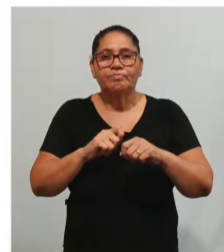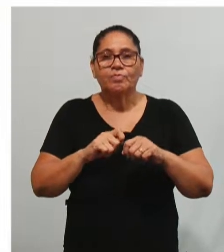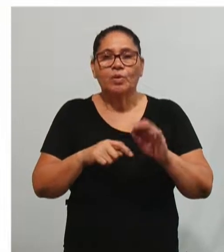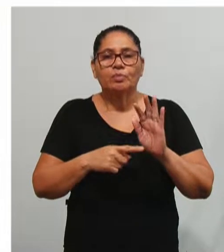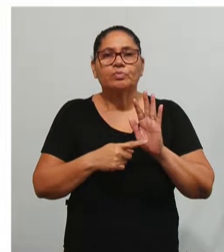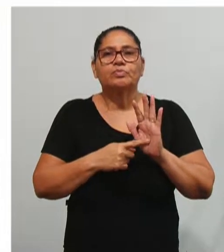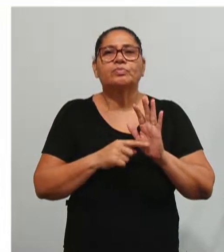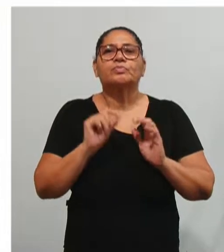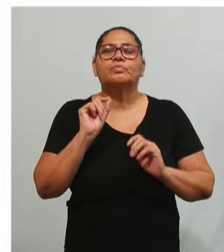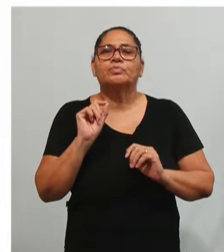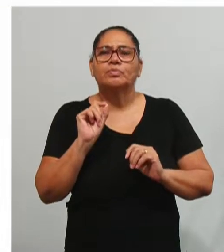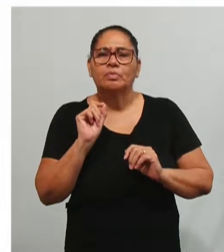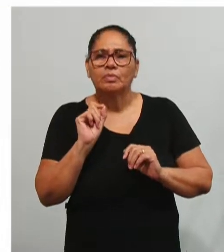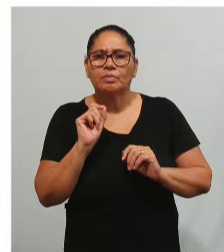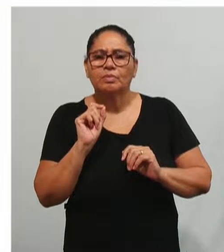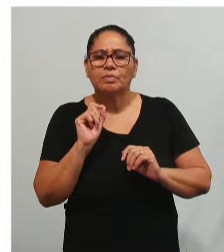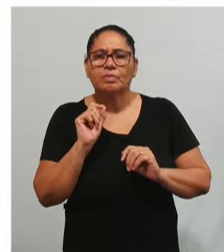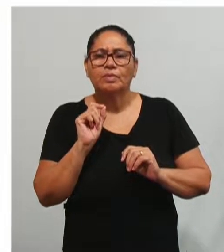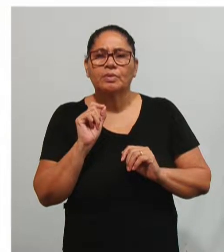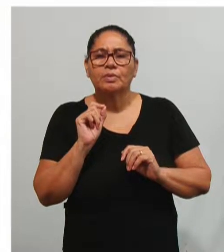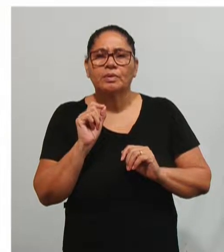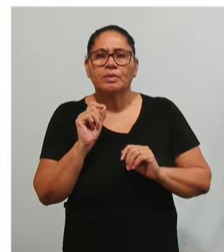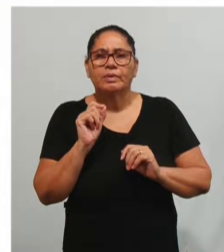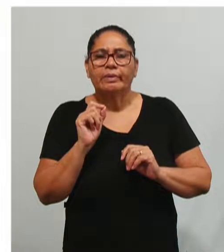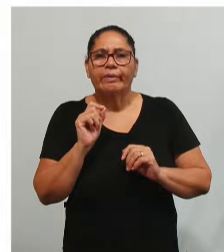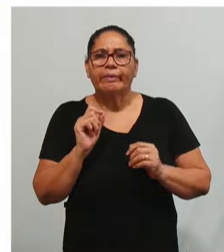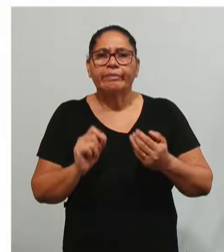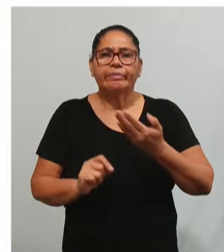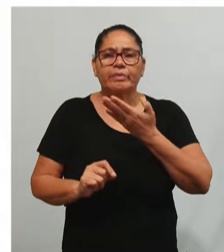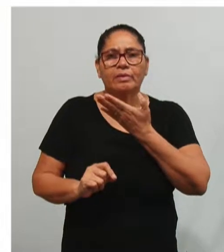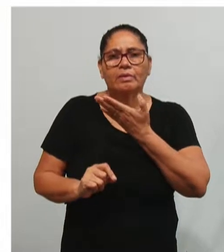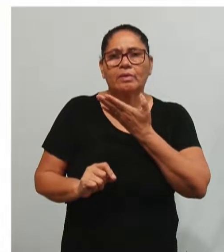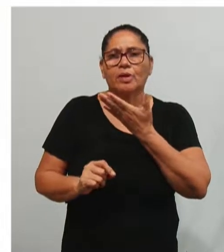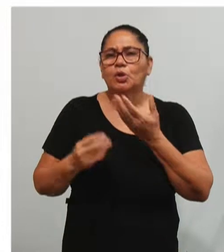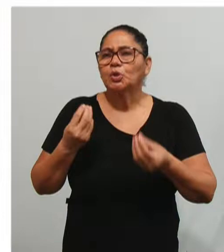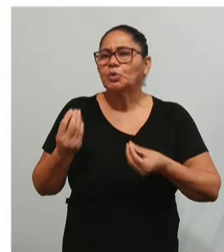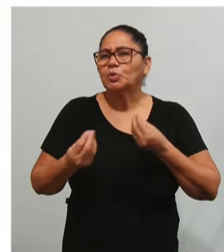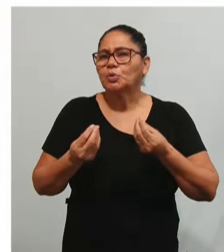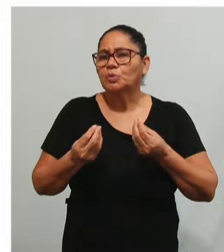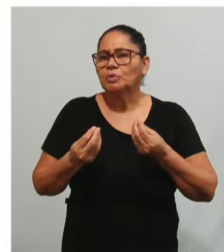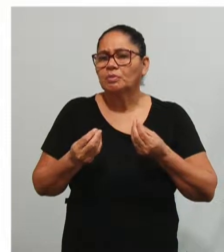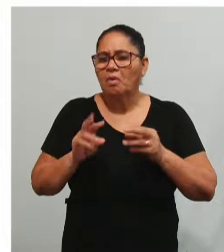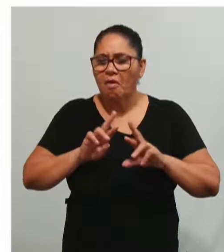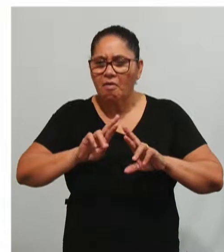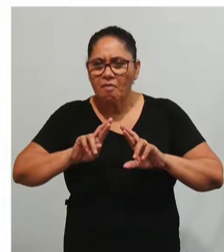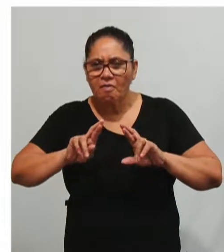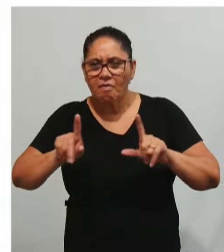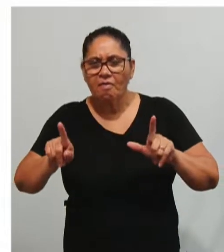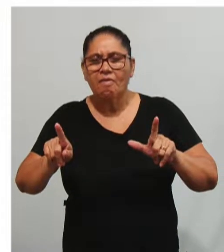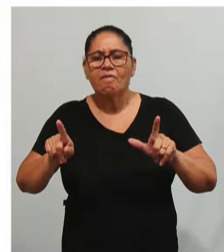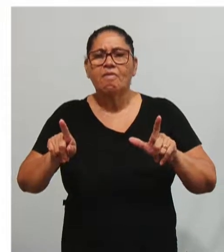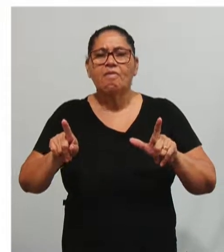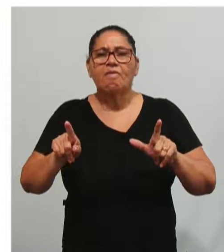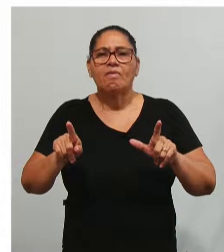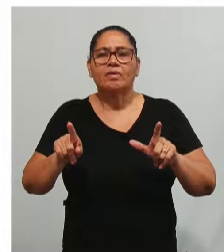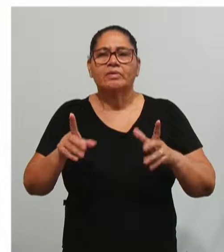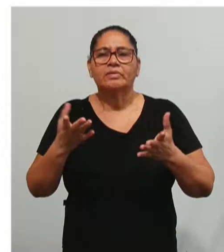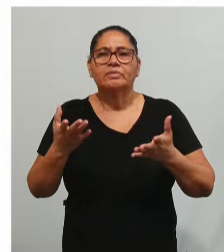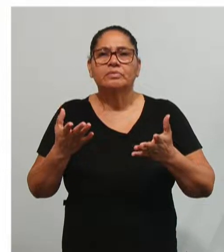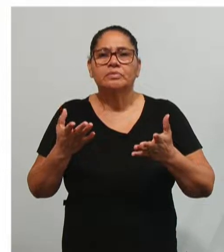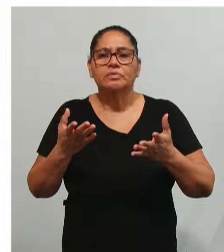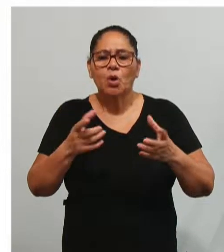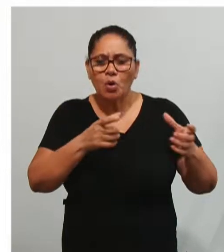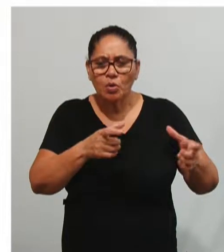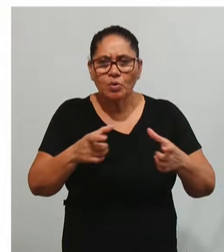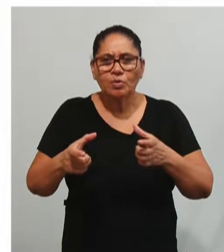mostram que ele é esse mosaico, um mosaico composto por muitas partes, que essas partes são oriundas de onde?